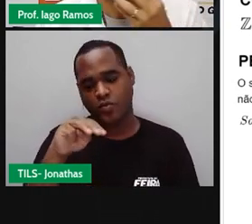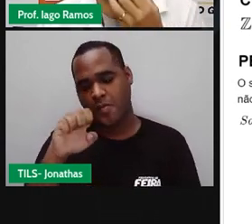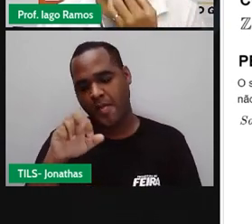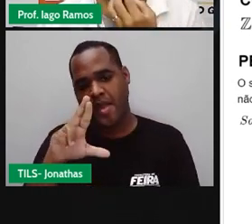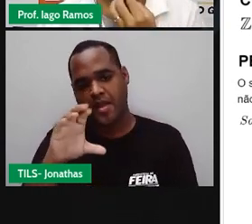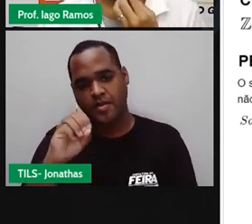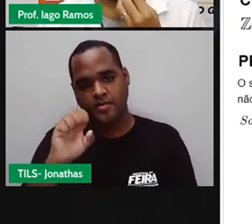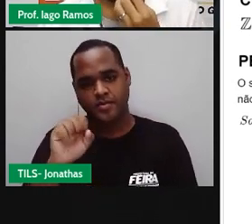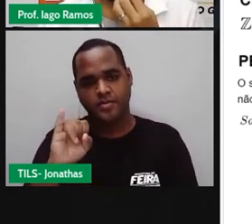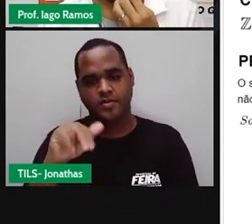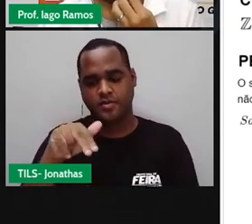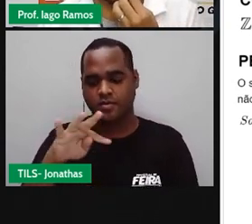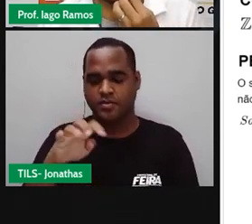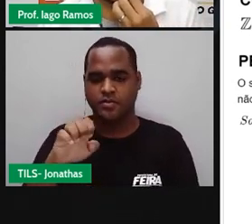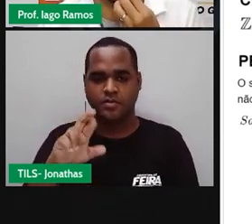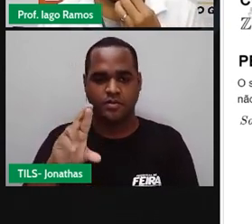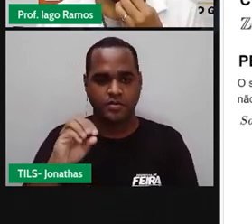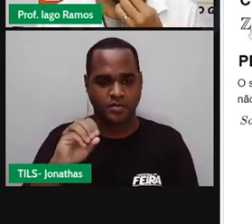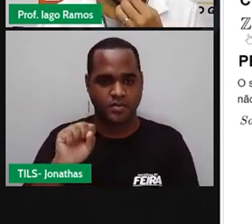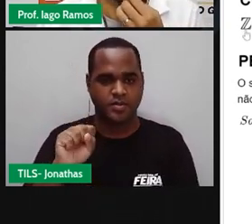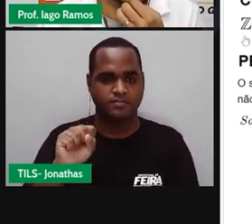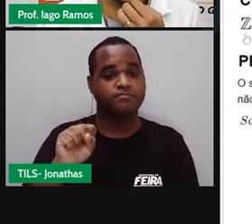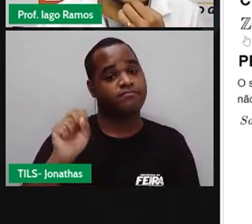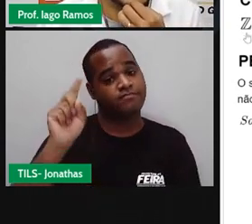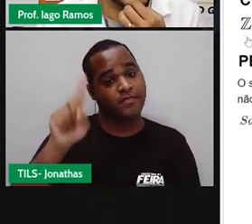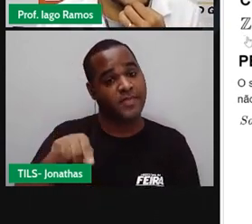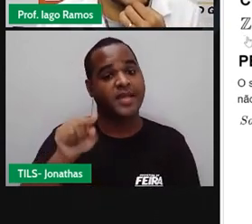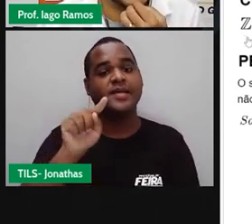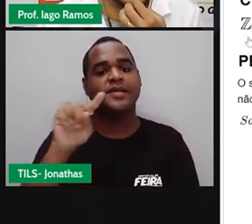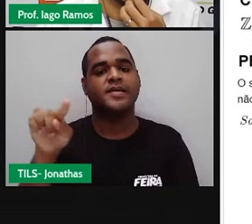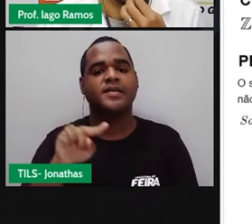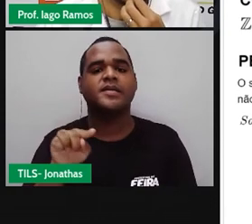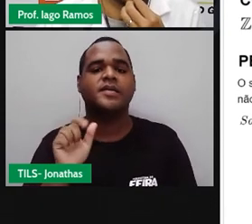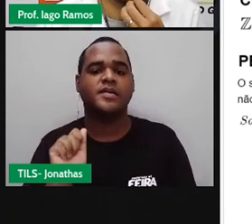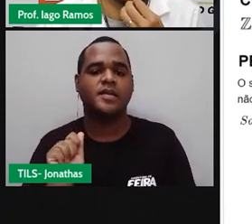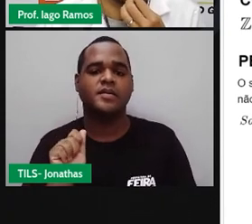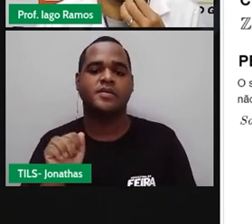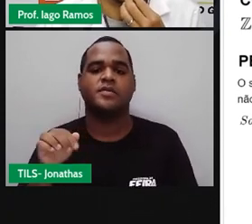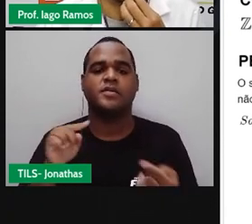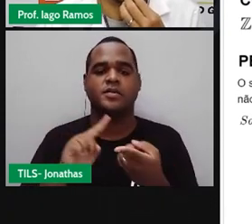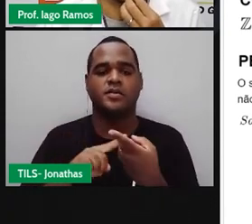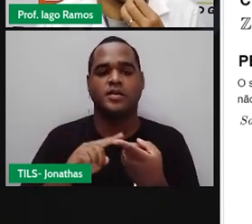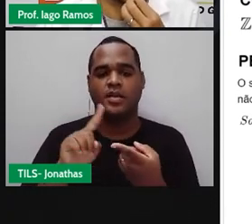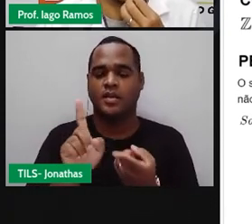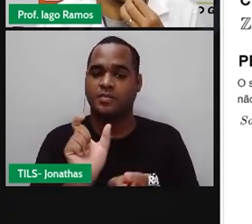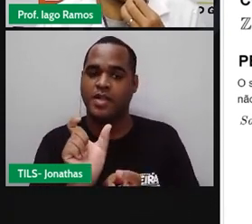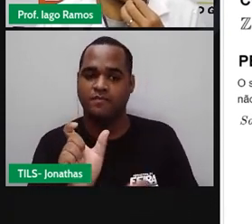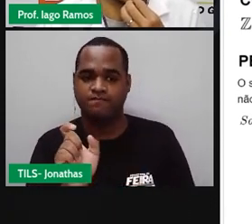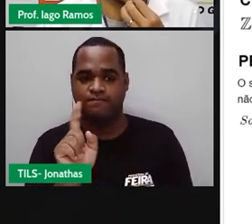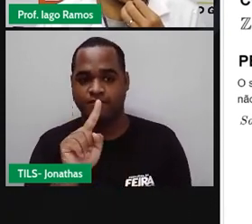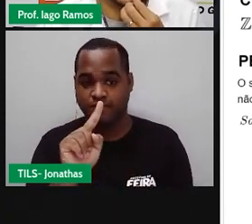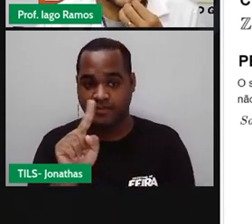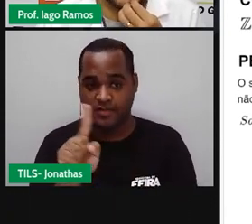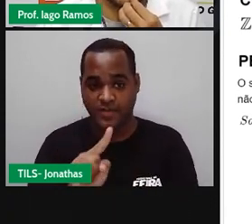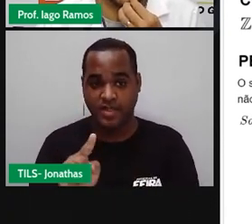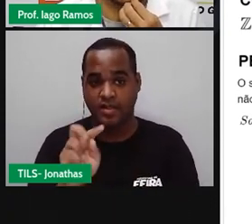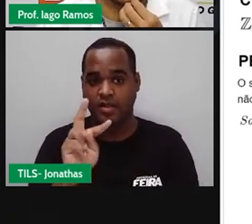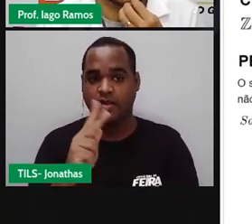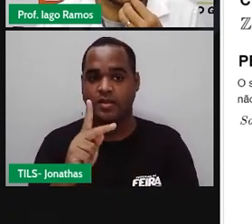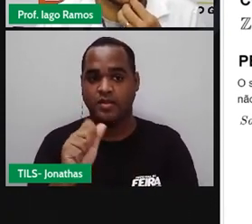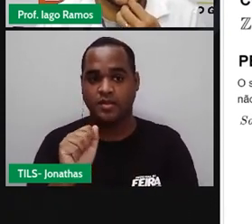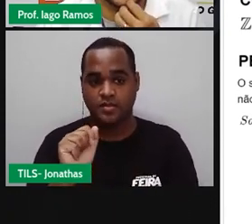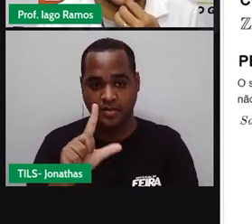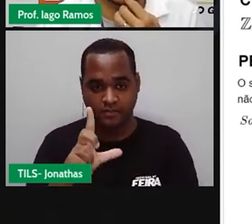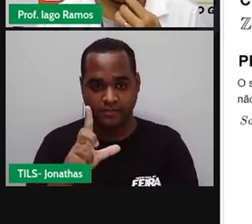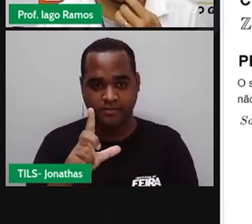Por que letra Z, professor? Esse Z, ele vem dessa palavrinha aqui, saldo,